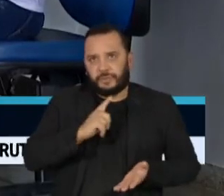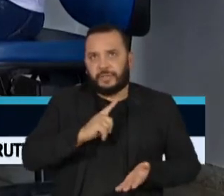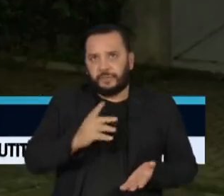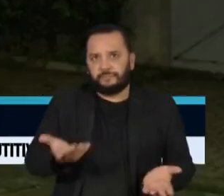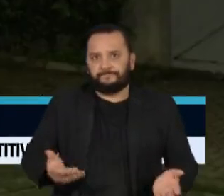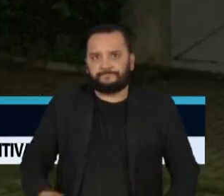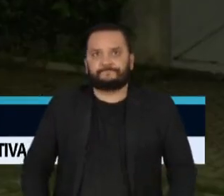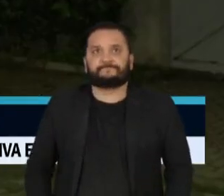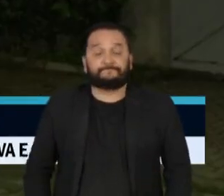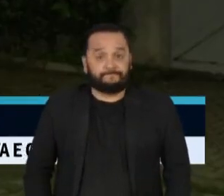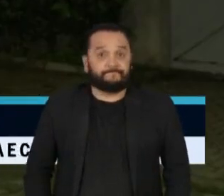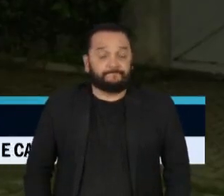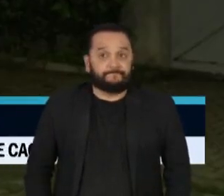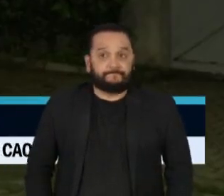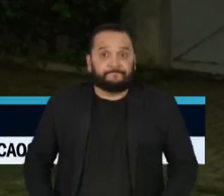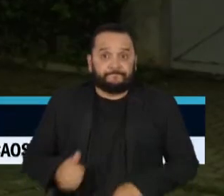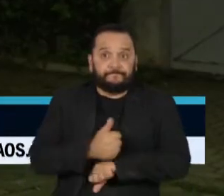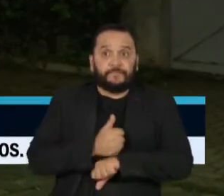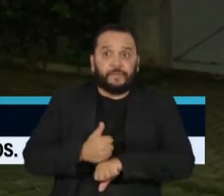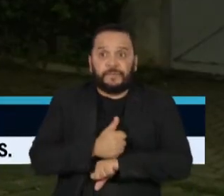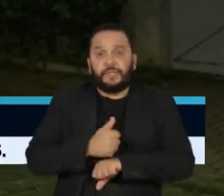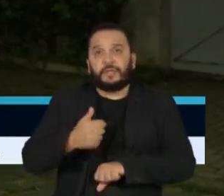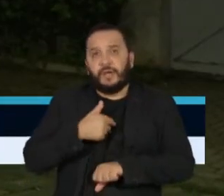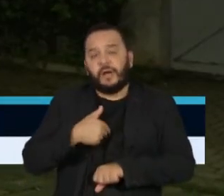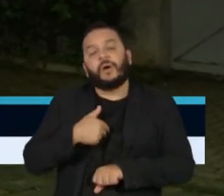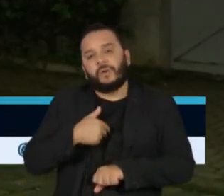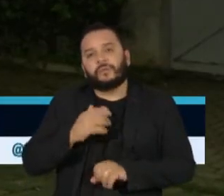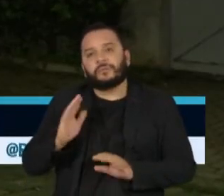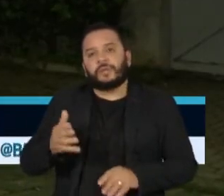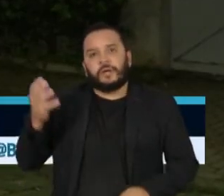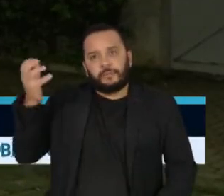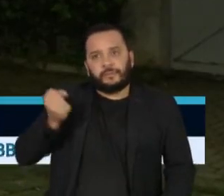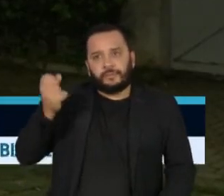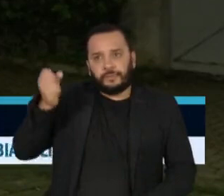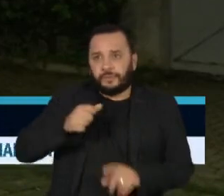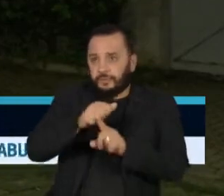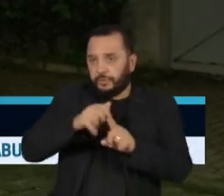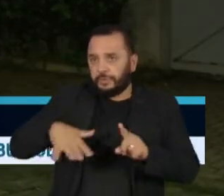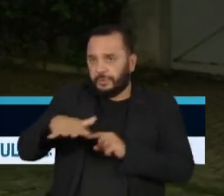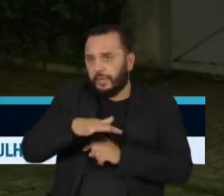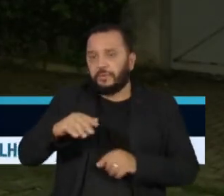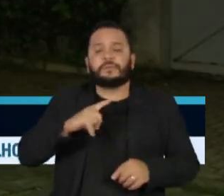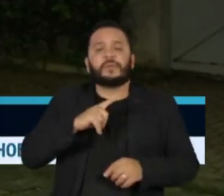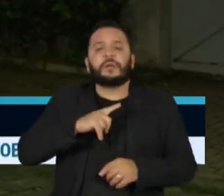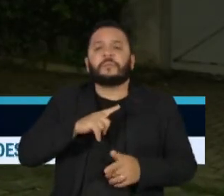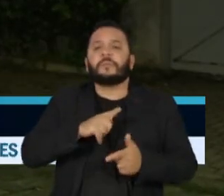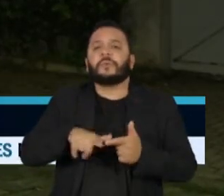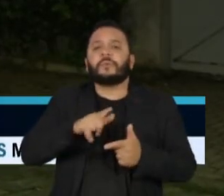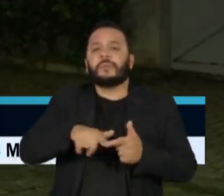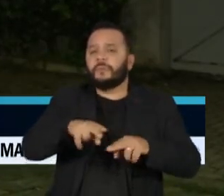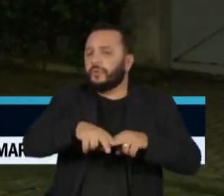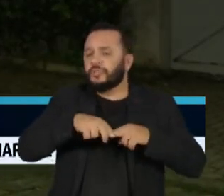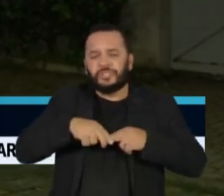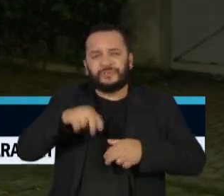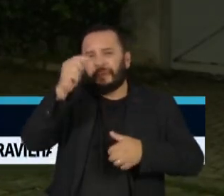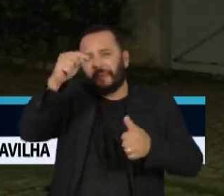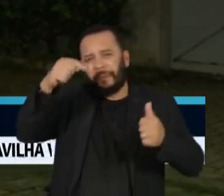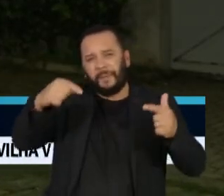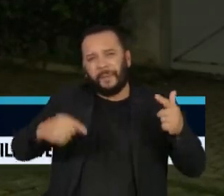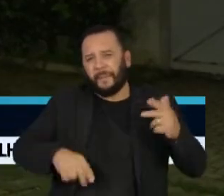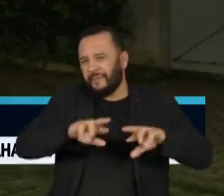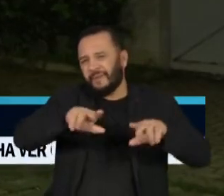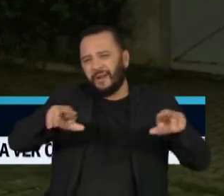segurados. Para especialistas em Previdência Social, esse é um problema com várias causas, reflexo de má gestão.